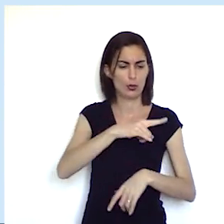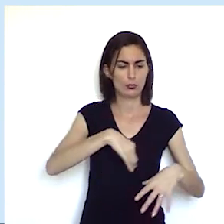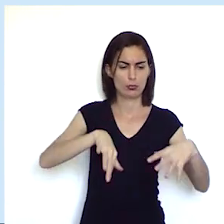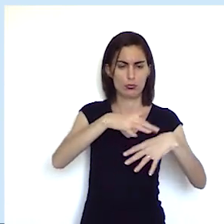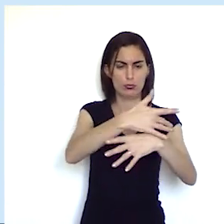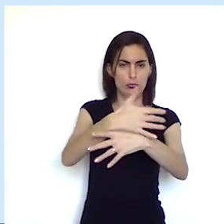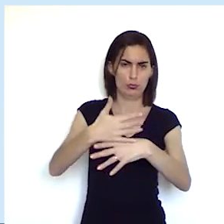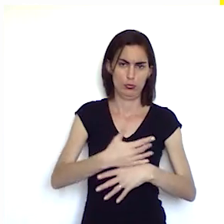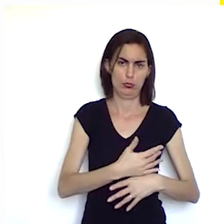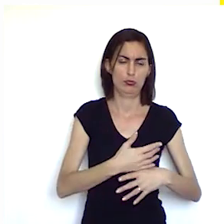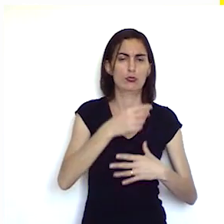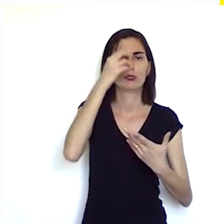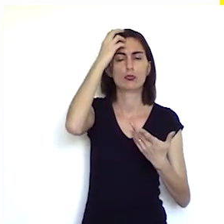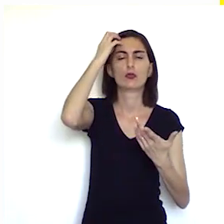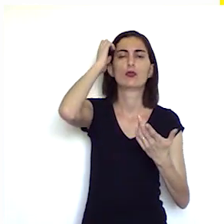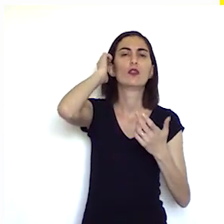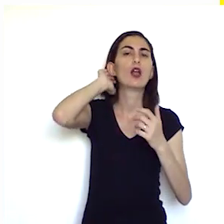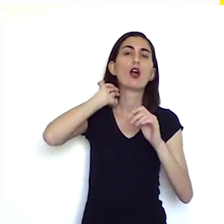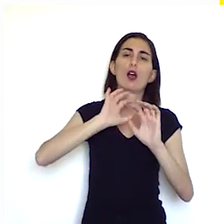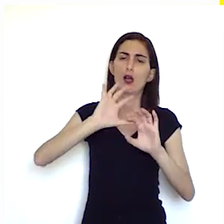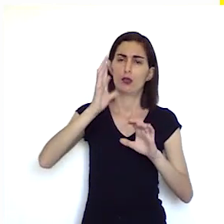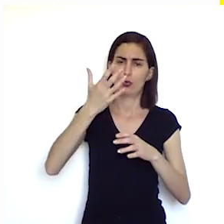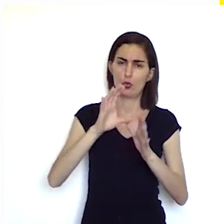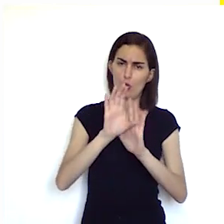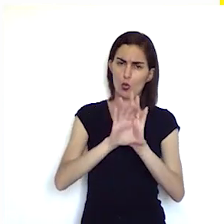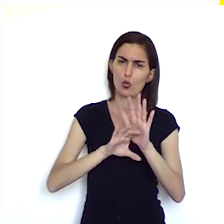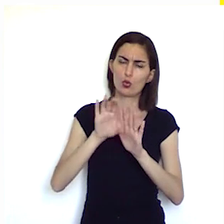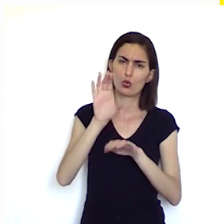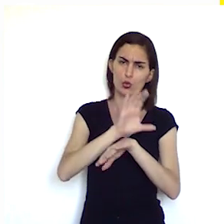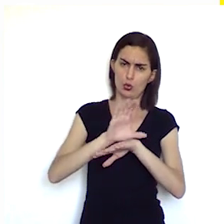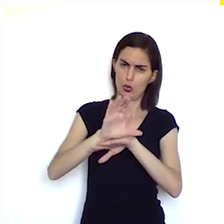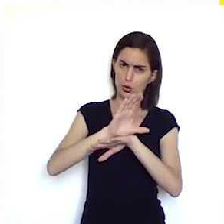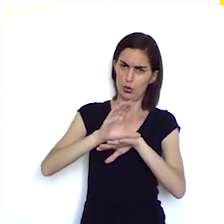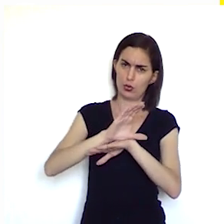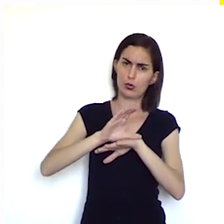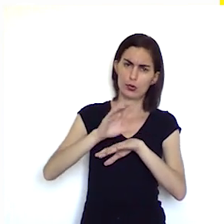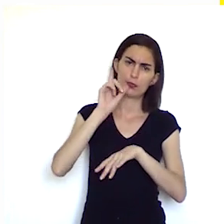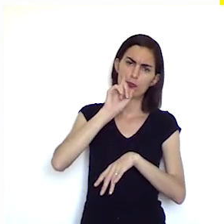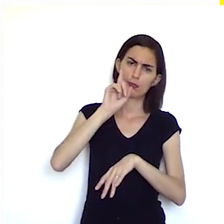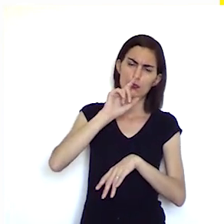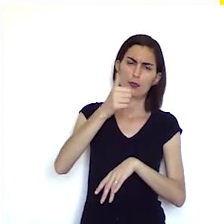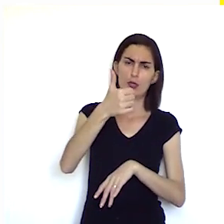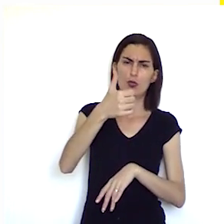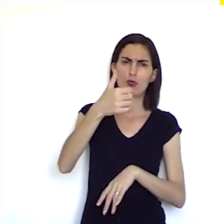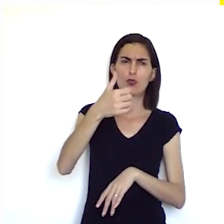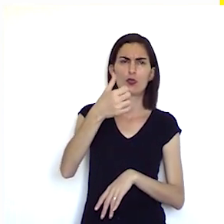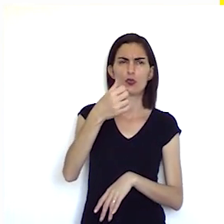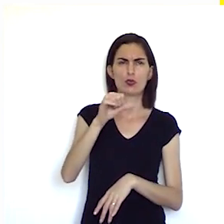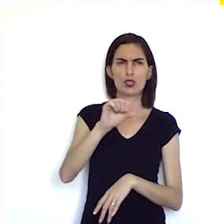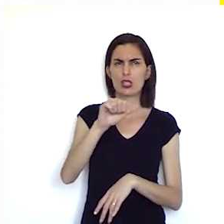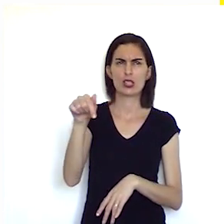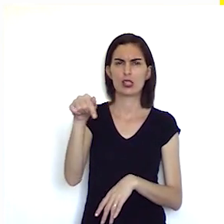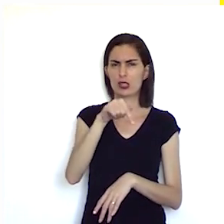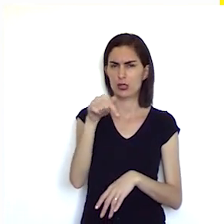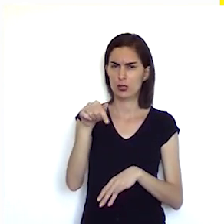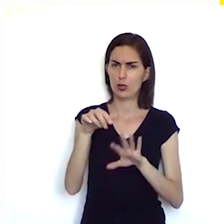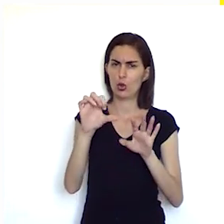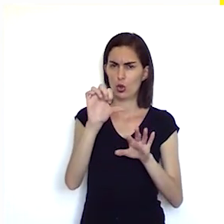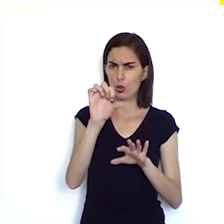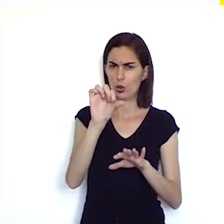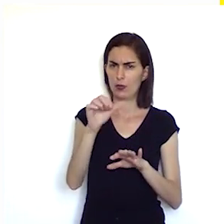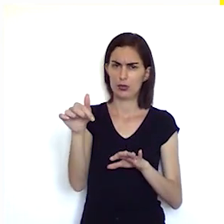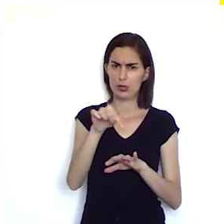a Portugal por exemplo a constituição americana de 1787 estabelece o federalismo e o